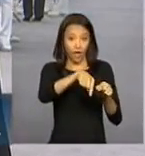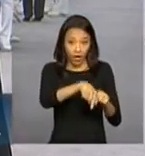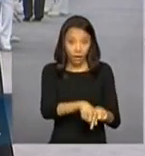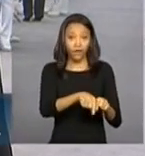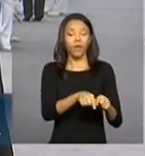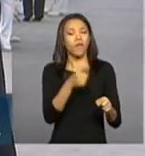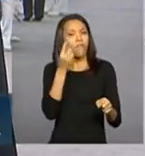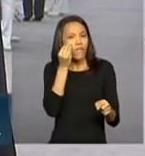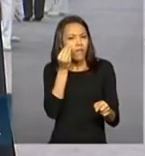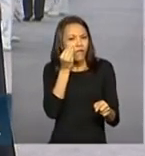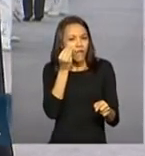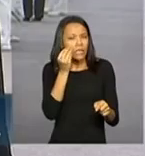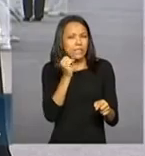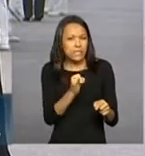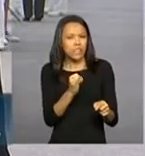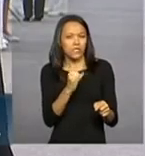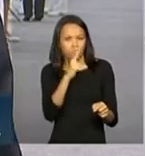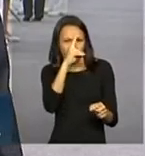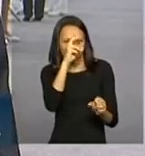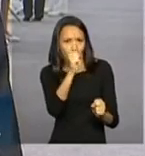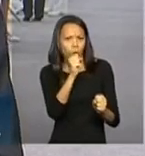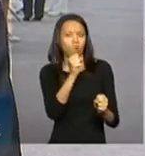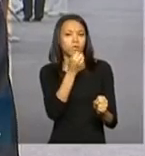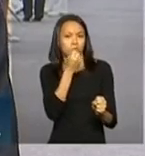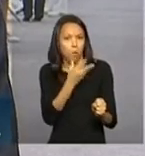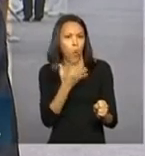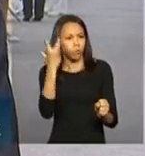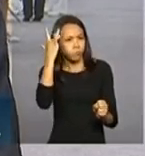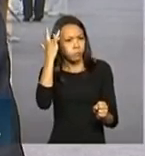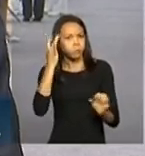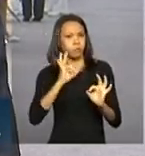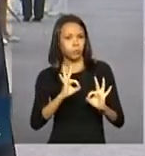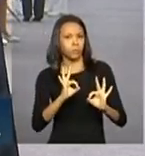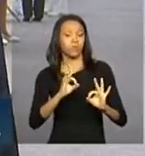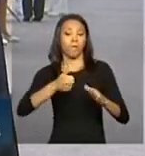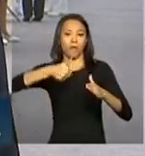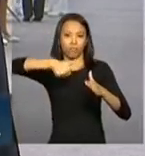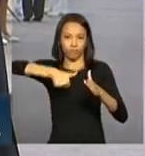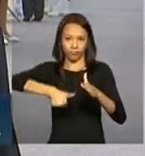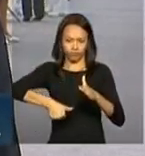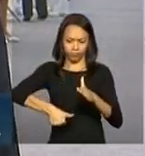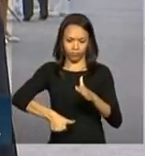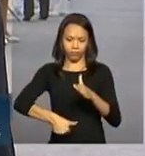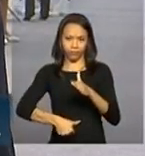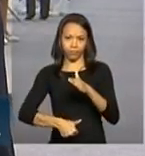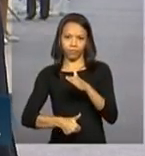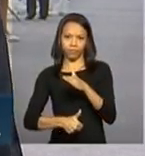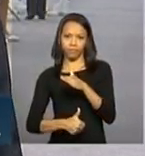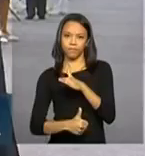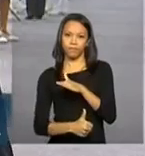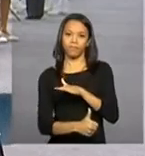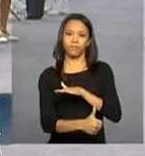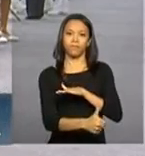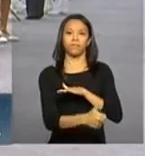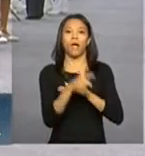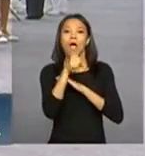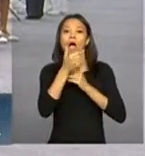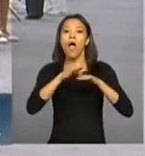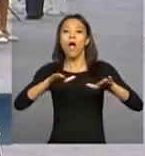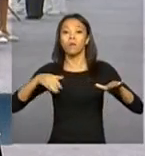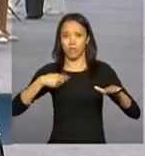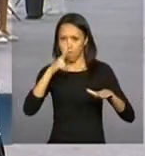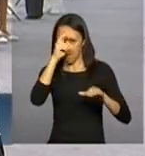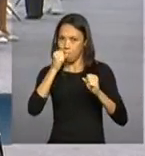fazer os testes de resistência em altas profundidades, onde a pressão é muito grande. O programa de